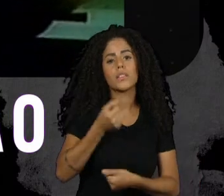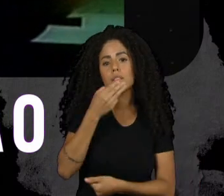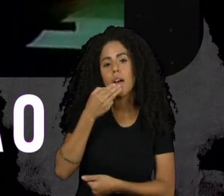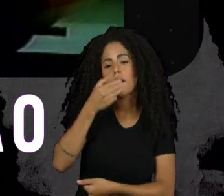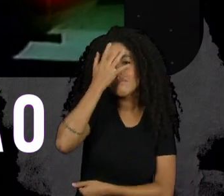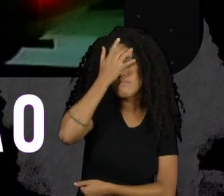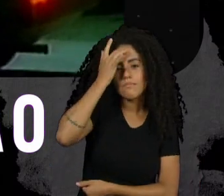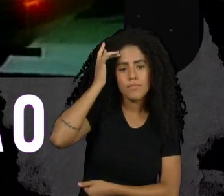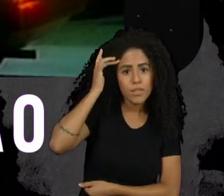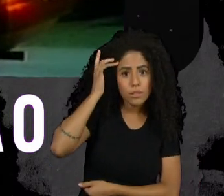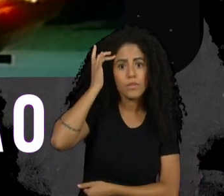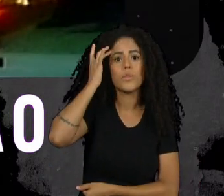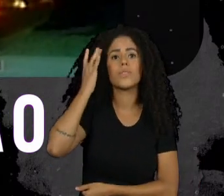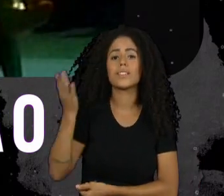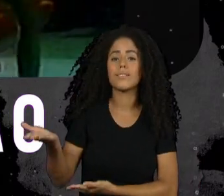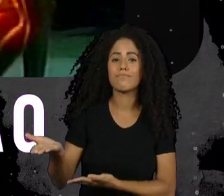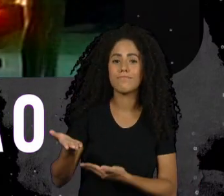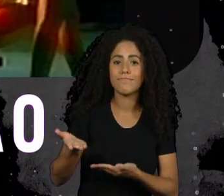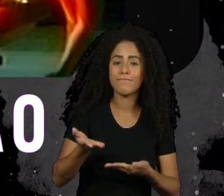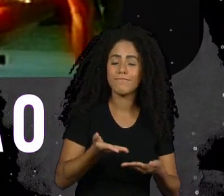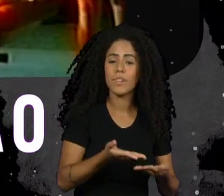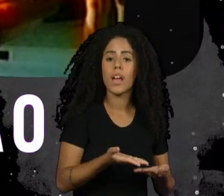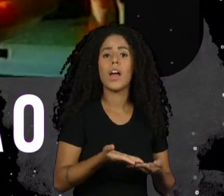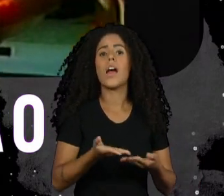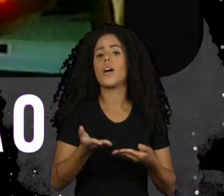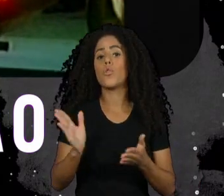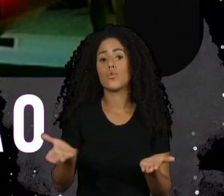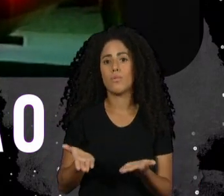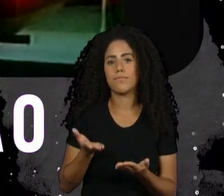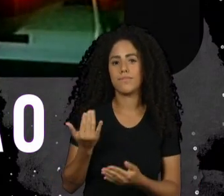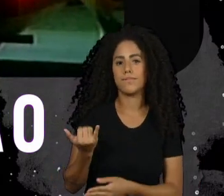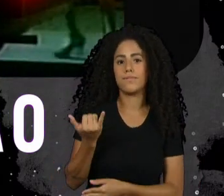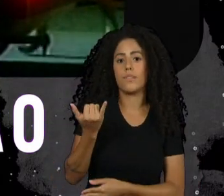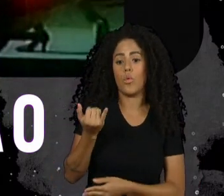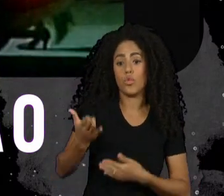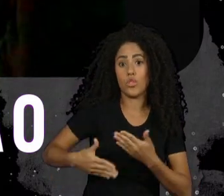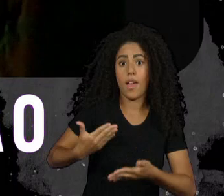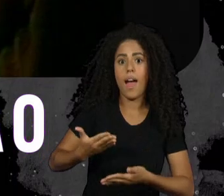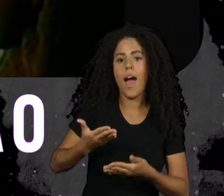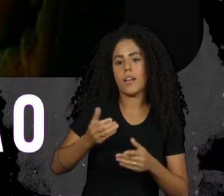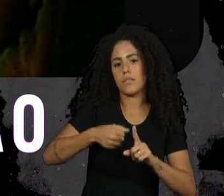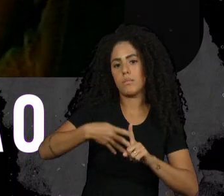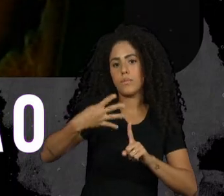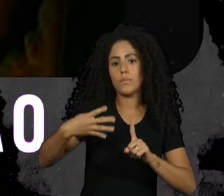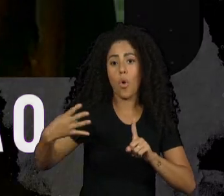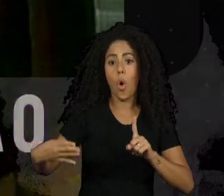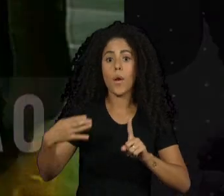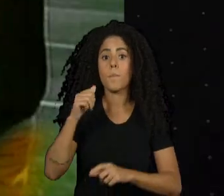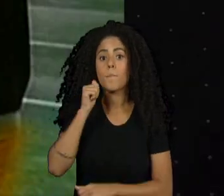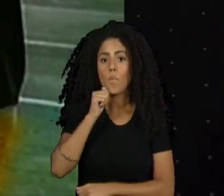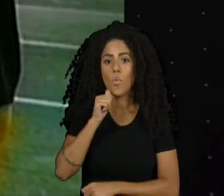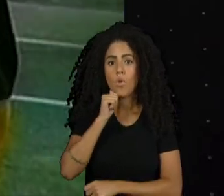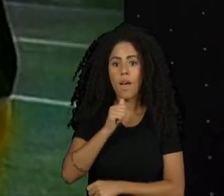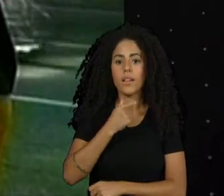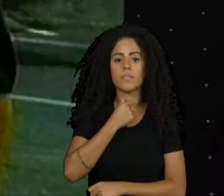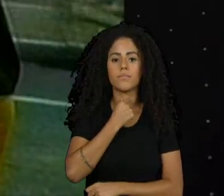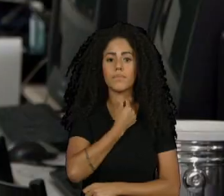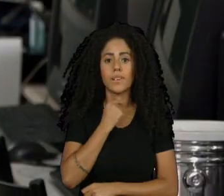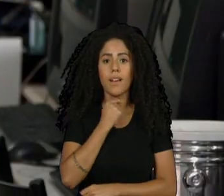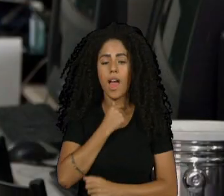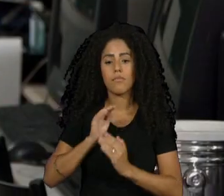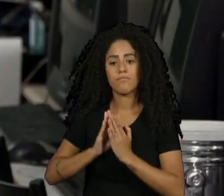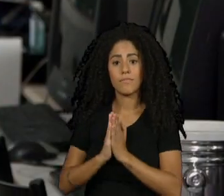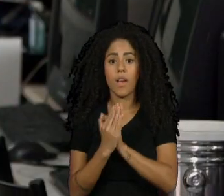A prostituição é a maior atividade exercida por mulheres, trans e travestis